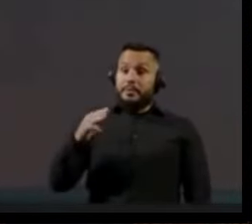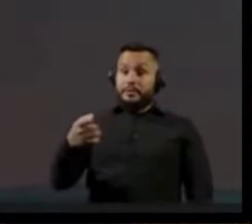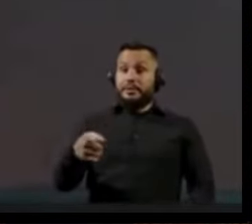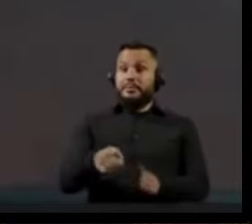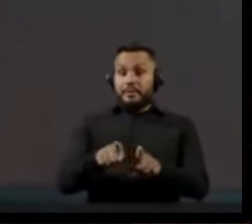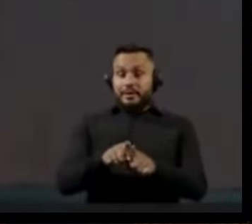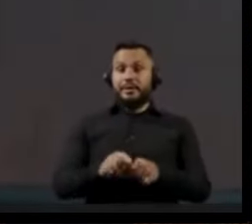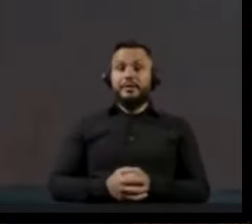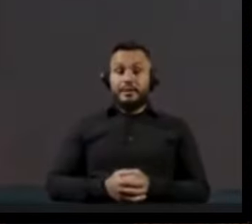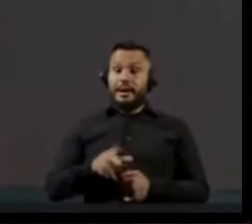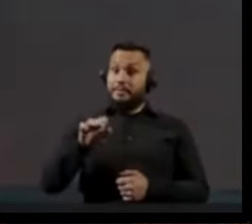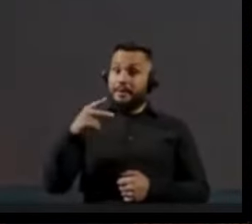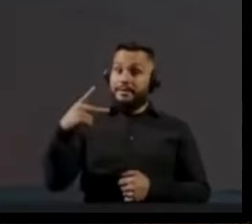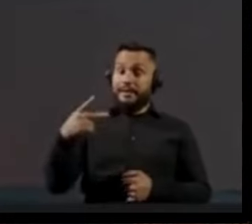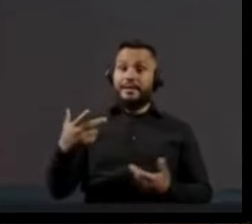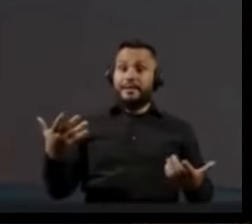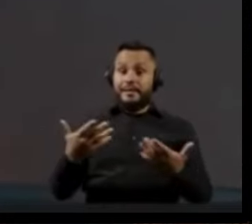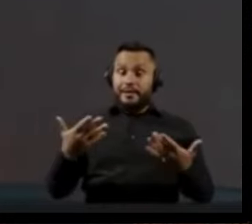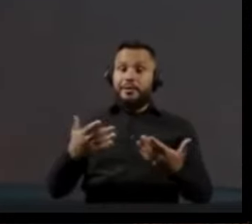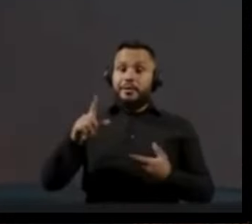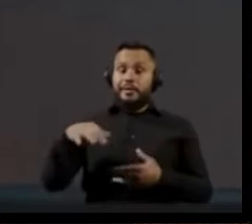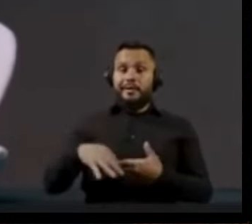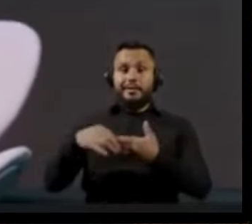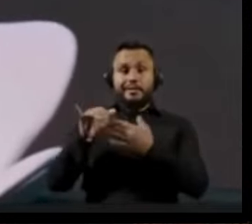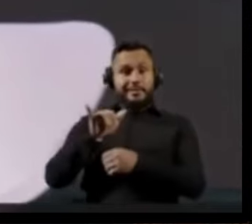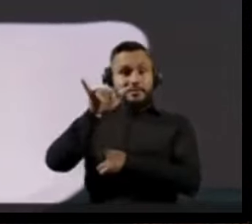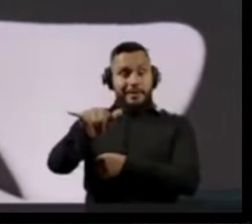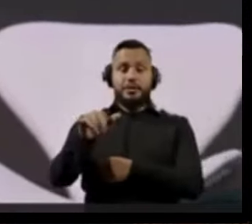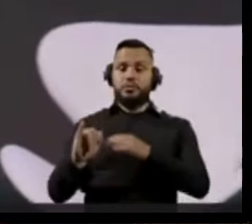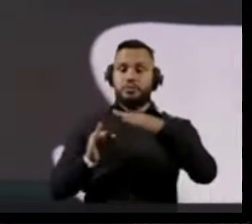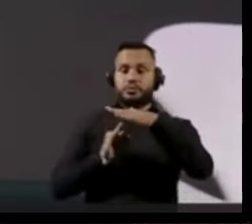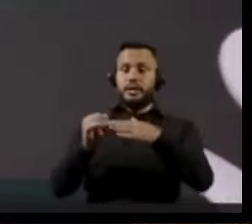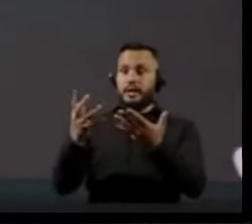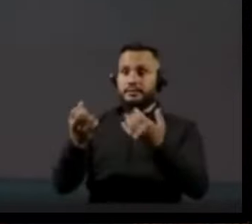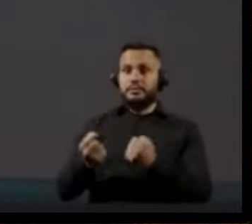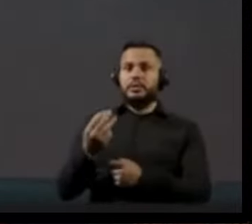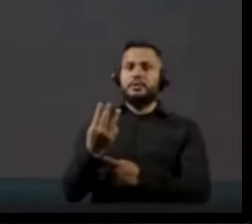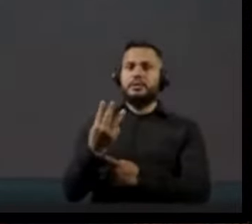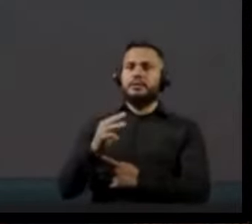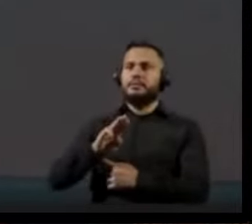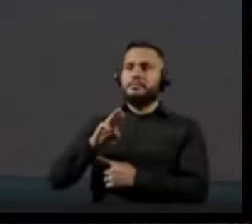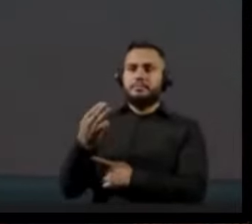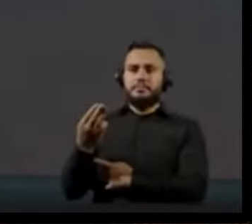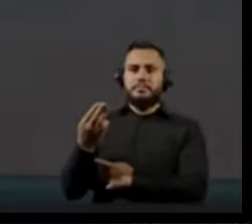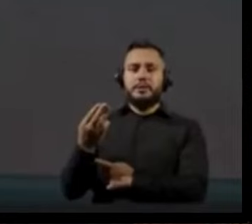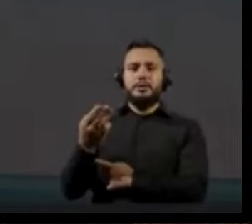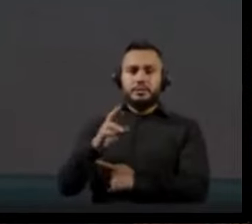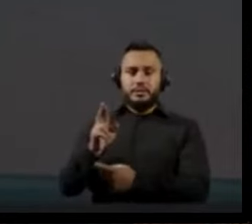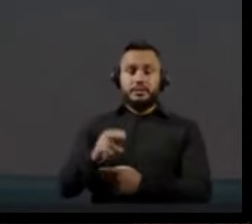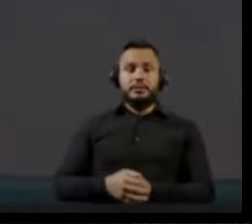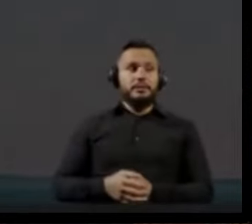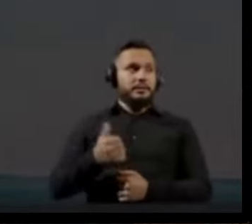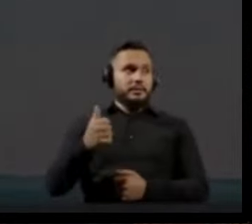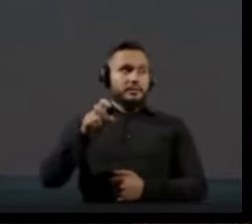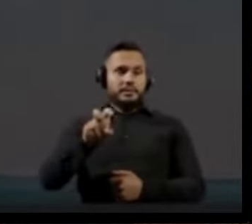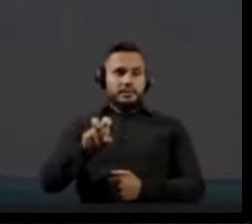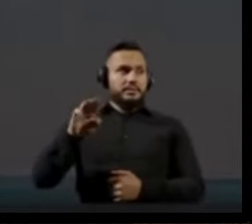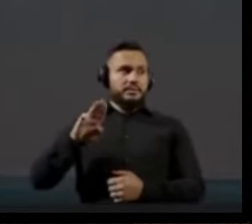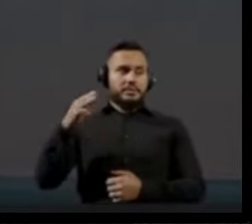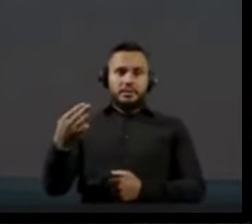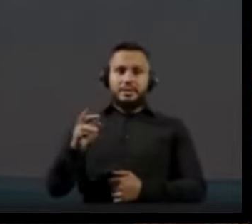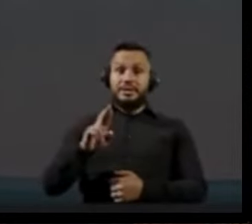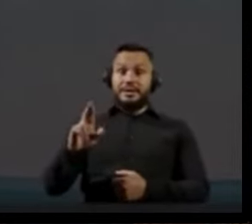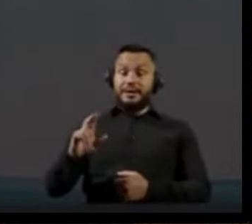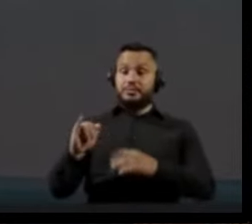de viagens do governo é a senhora Aniele Franco. O Instituto dela, 3 milhões de reais. 15 milhões de reais para o Instituto